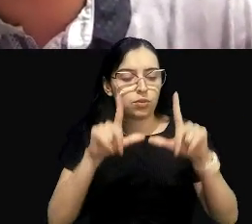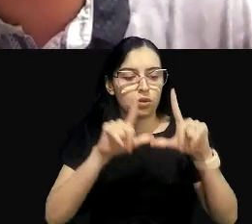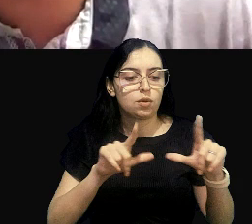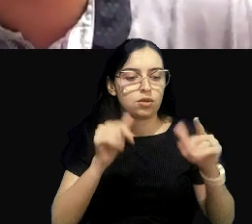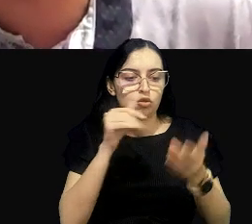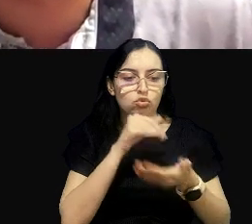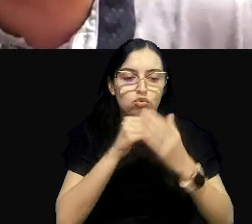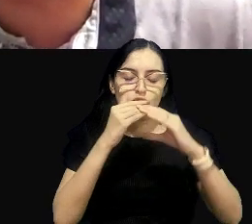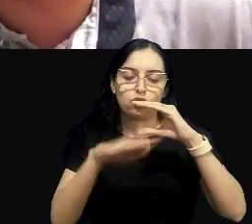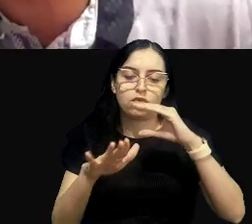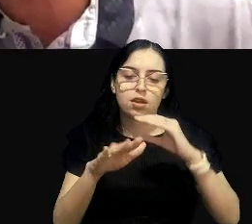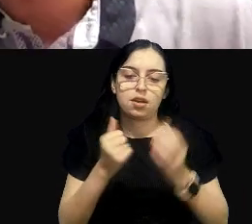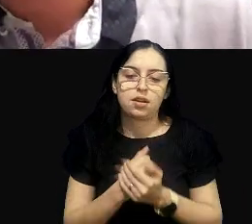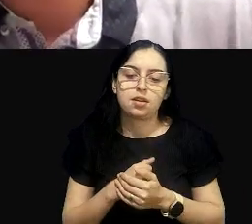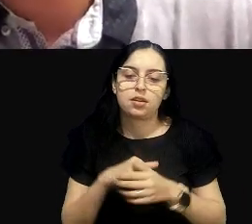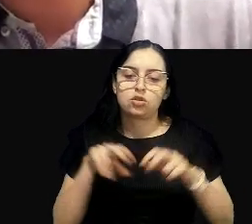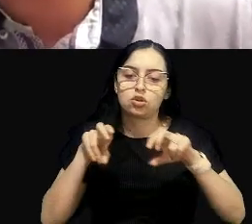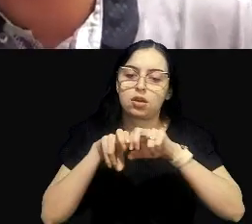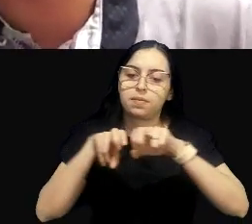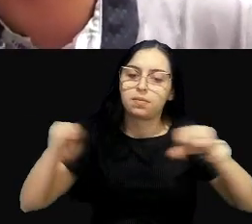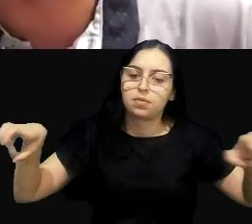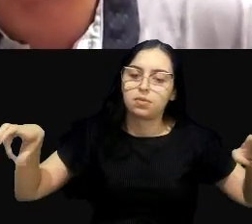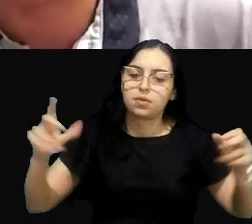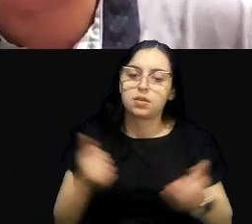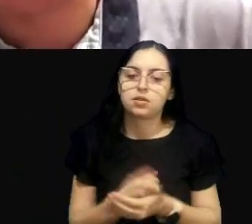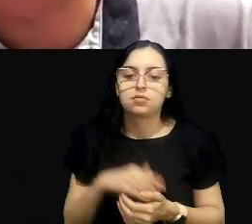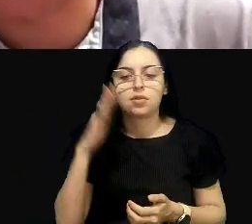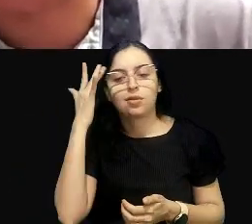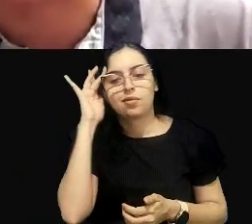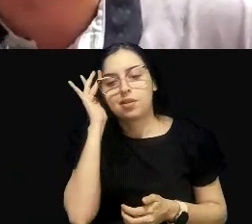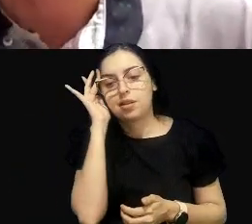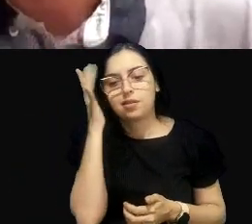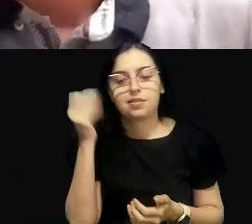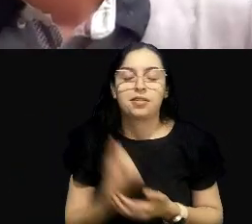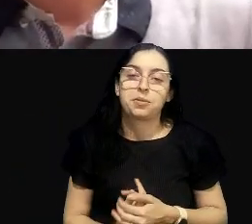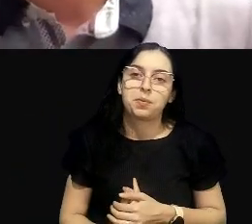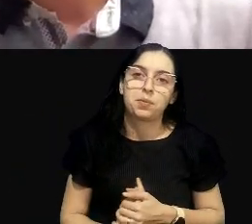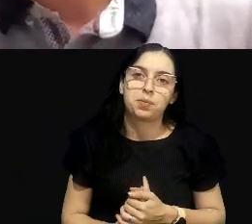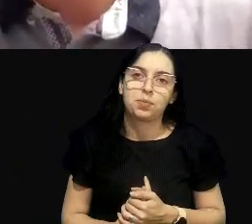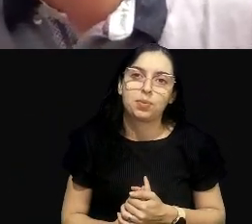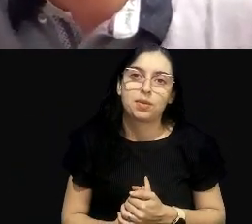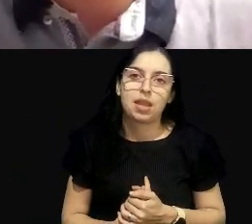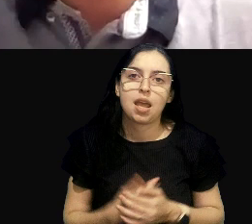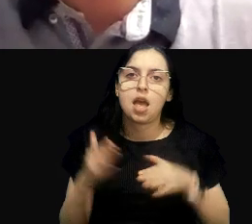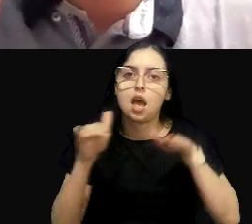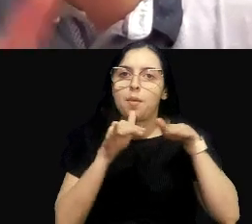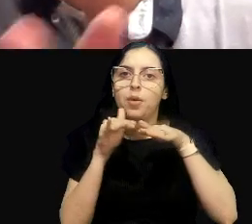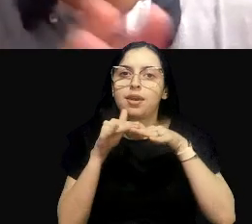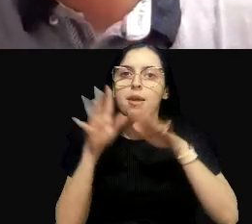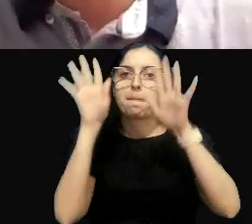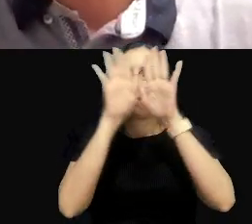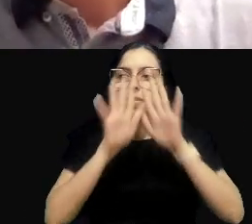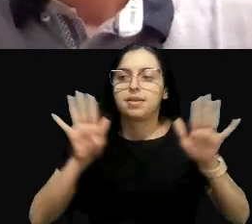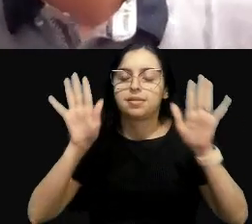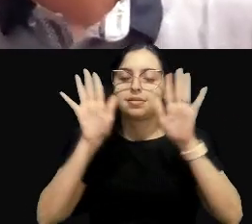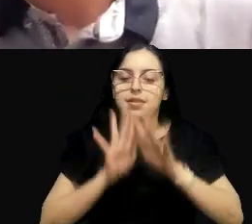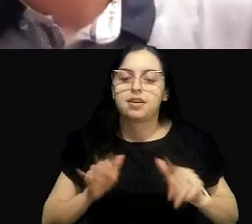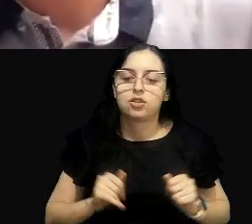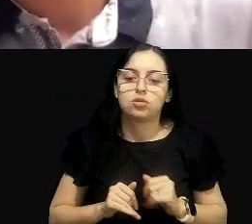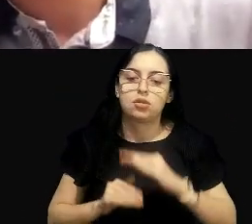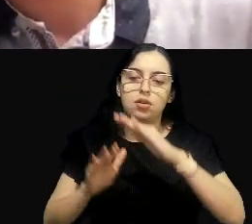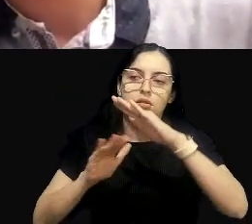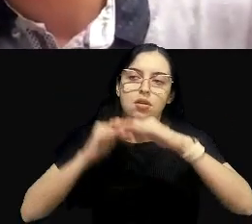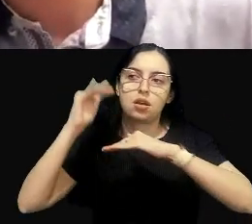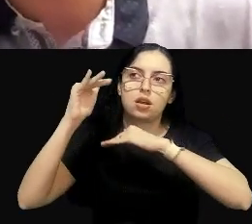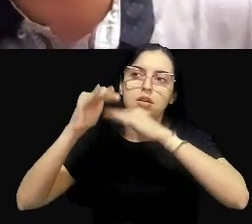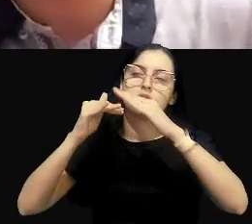São Paulo, junto com a fonte estalhada, há quem entenda que isso é harmonia paisagística. Então, à medida que a classe evolui, a gente